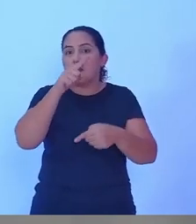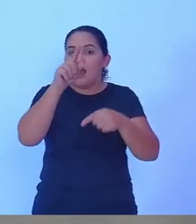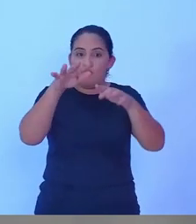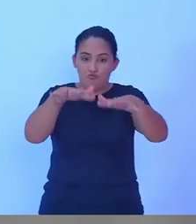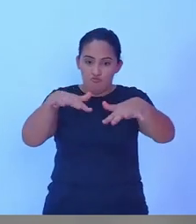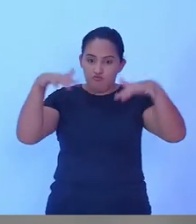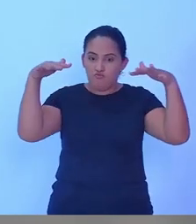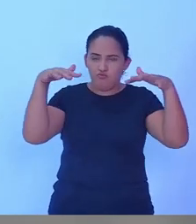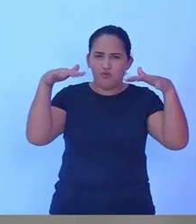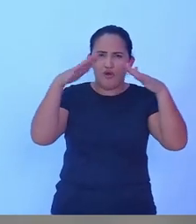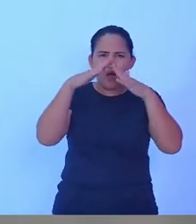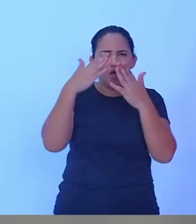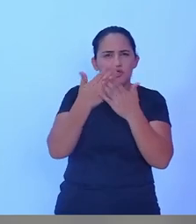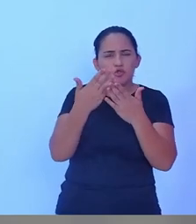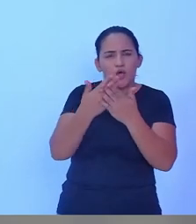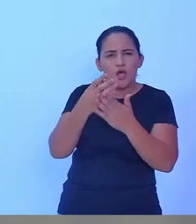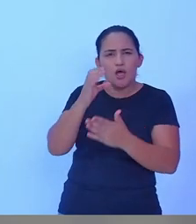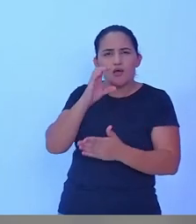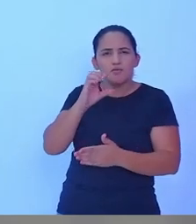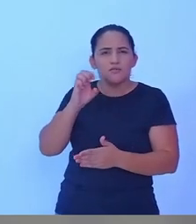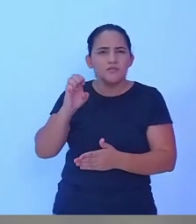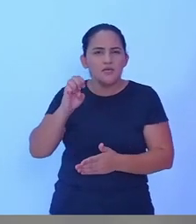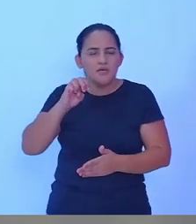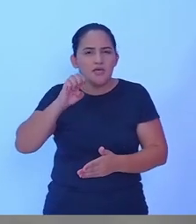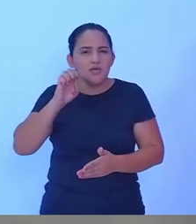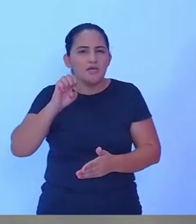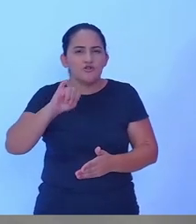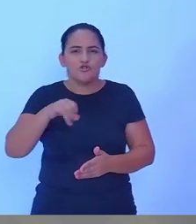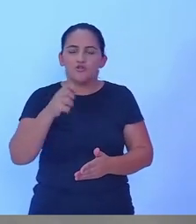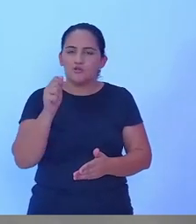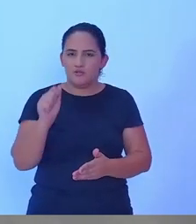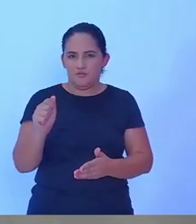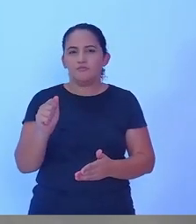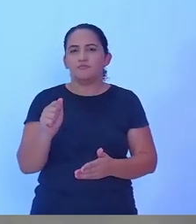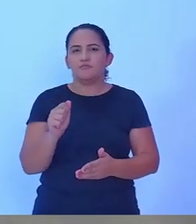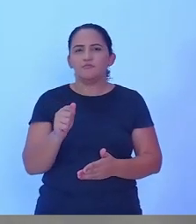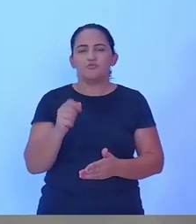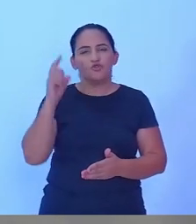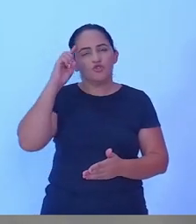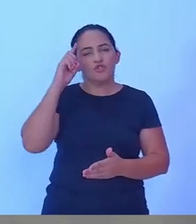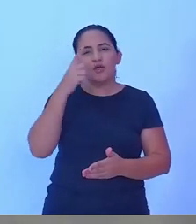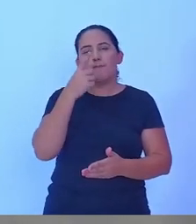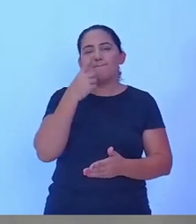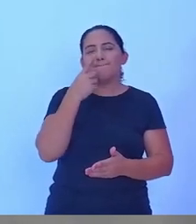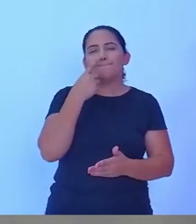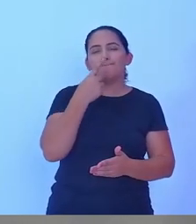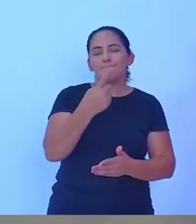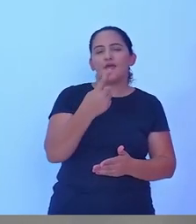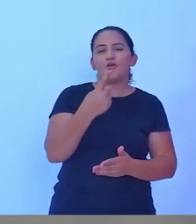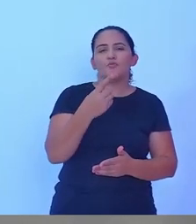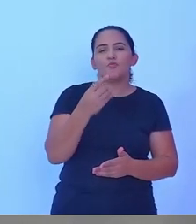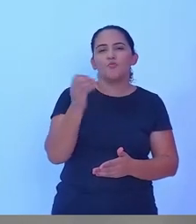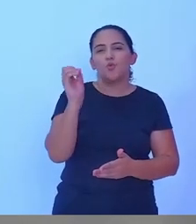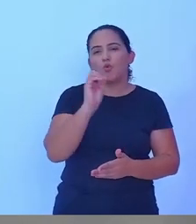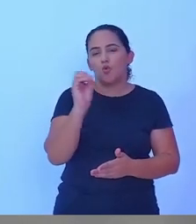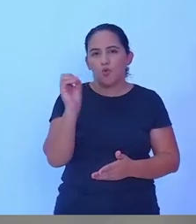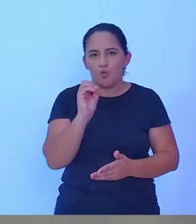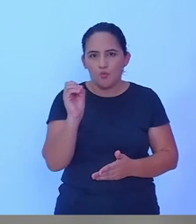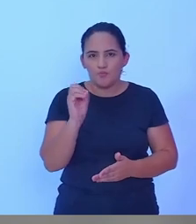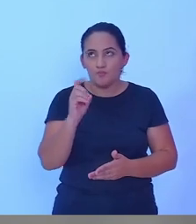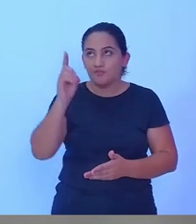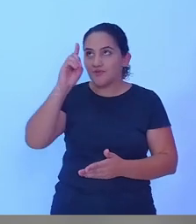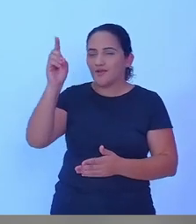CEJA dia 1º de outubro agradecer só agradecer Deus é grande nos ajudou